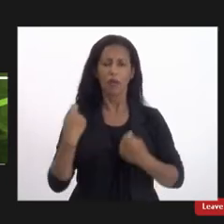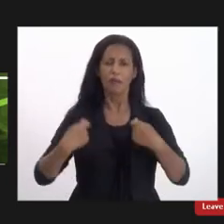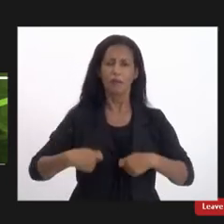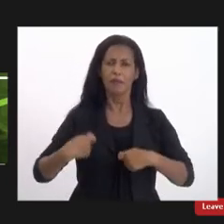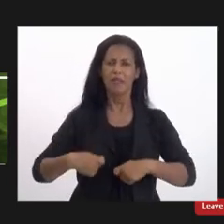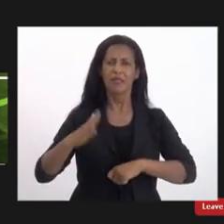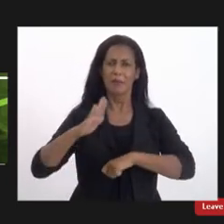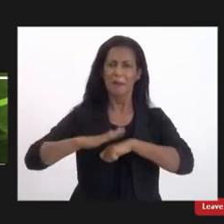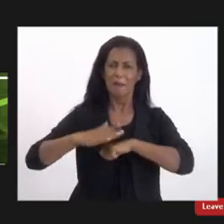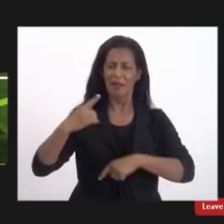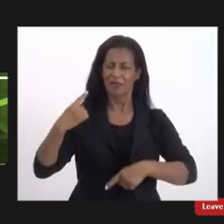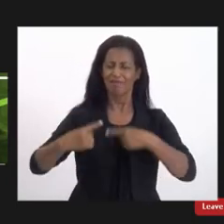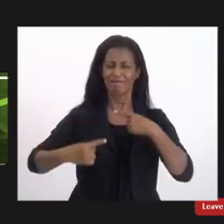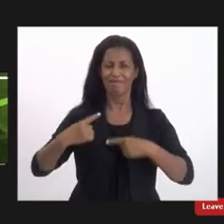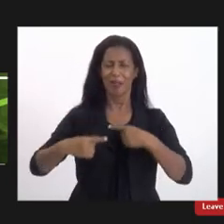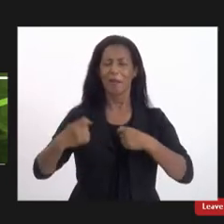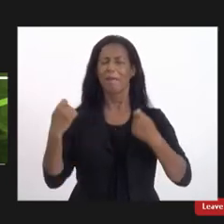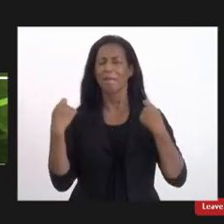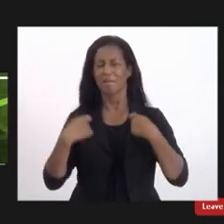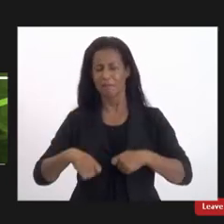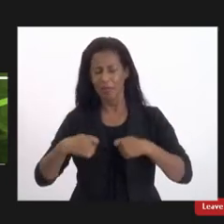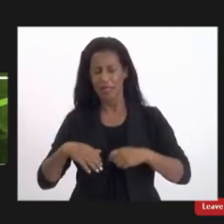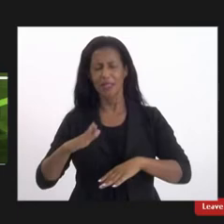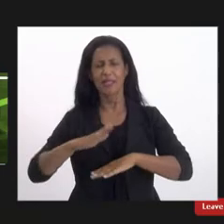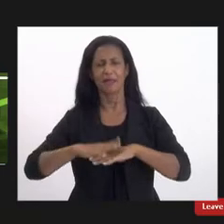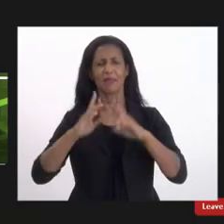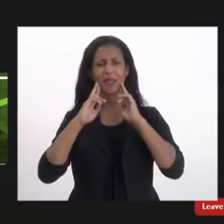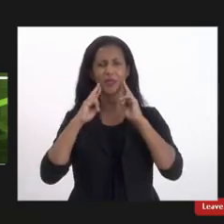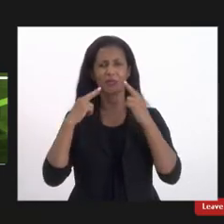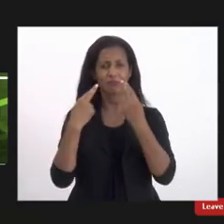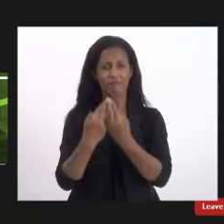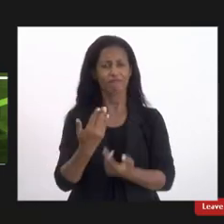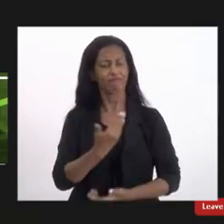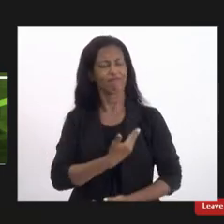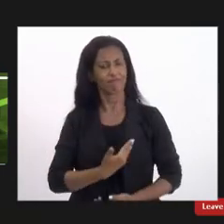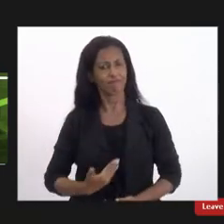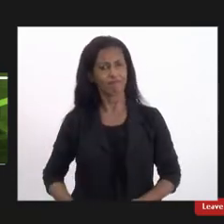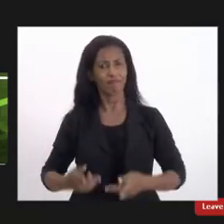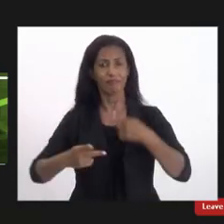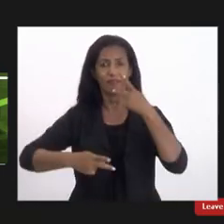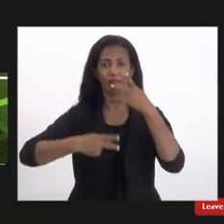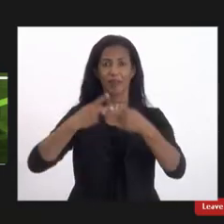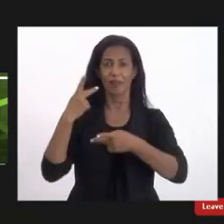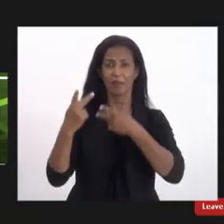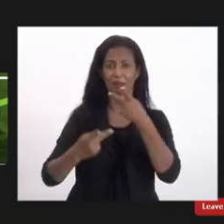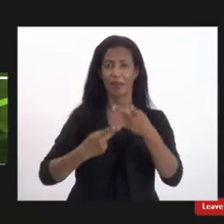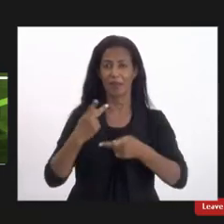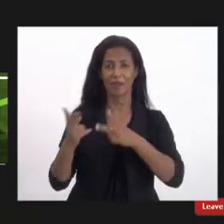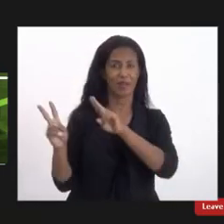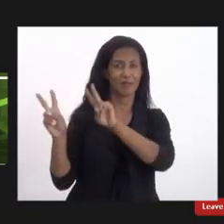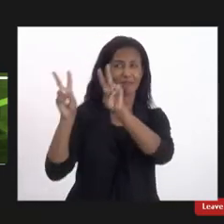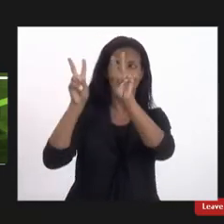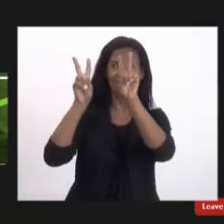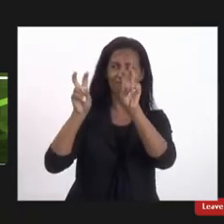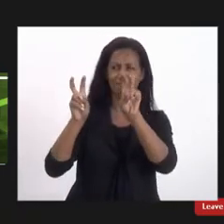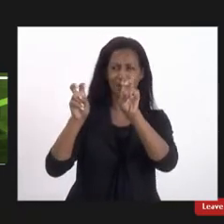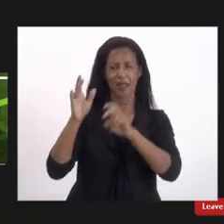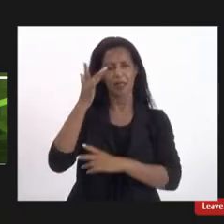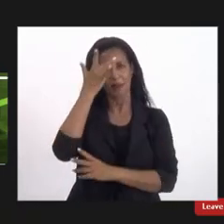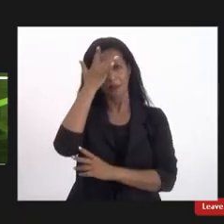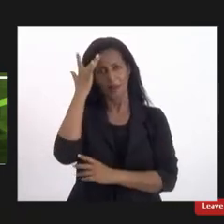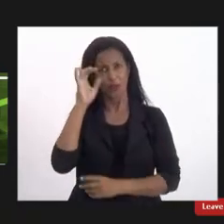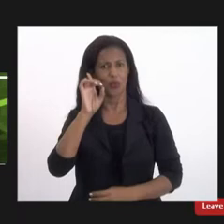mais debates cada vez mais audiências públicas para falar sobre o tema da pessoa com